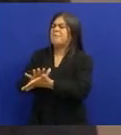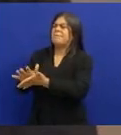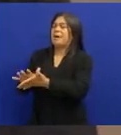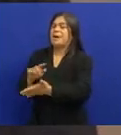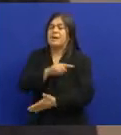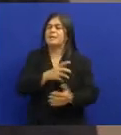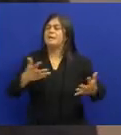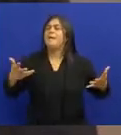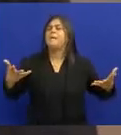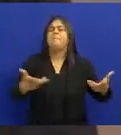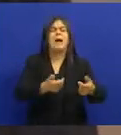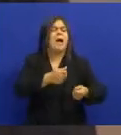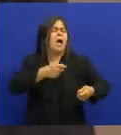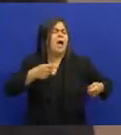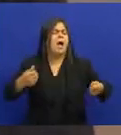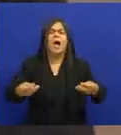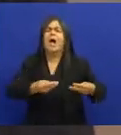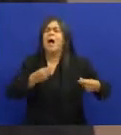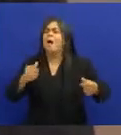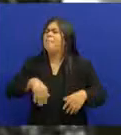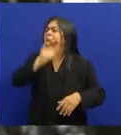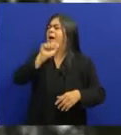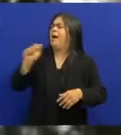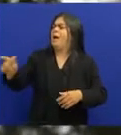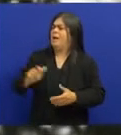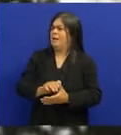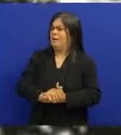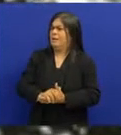Bato pandeiro E o outro toca